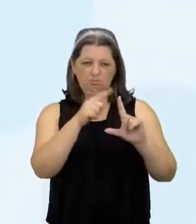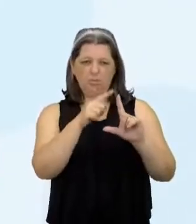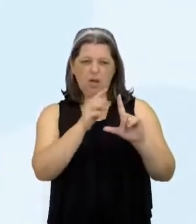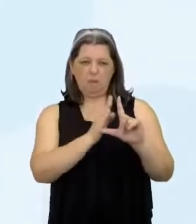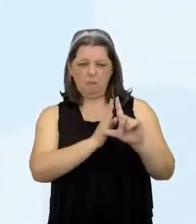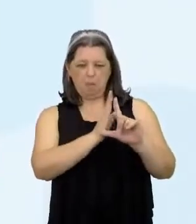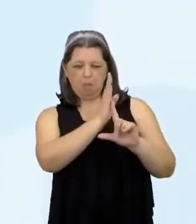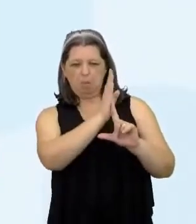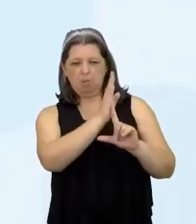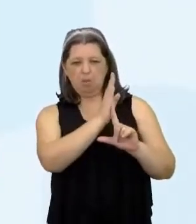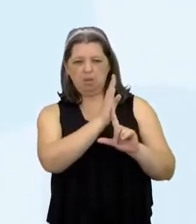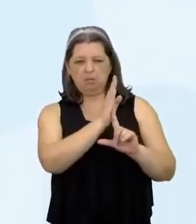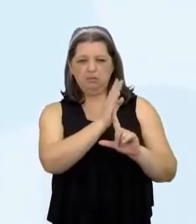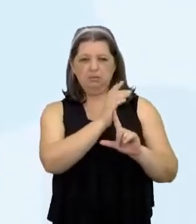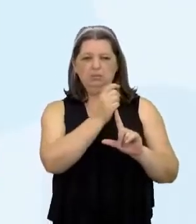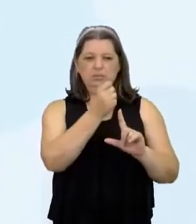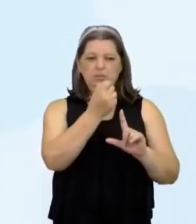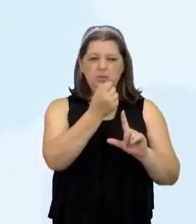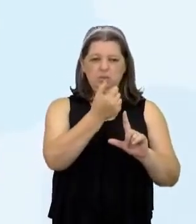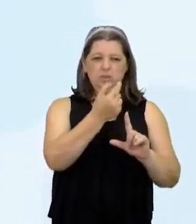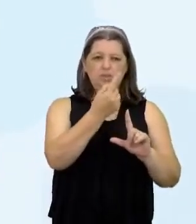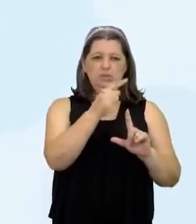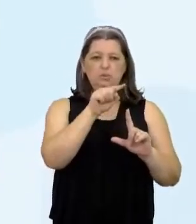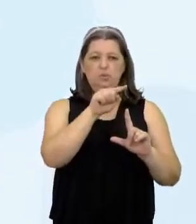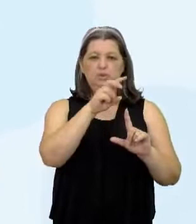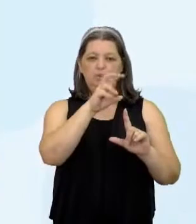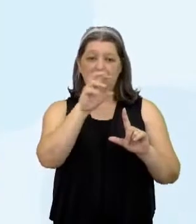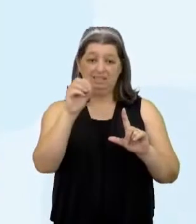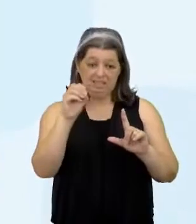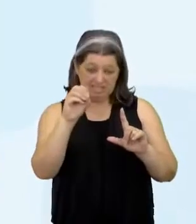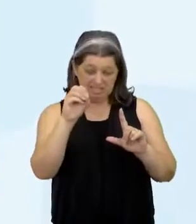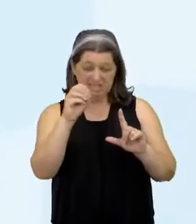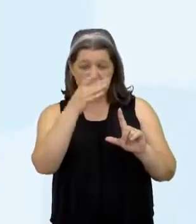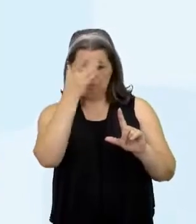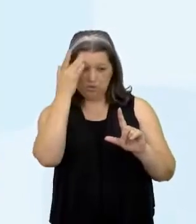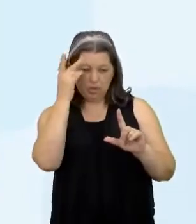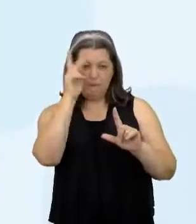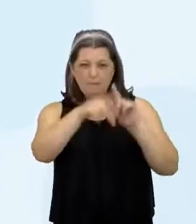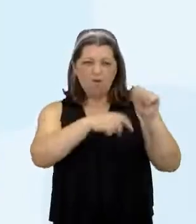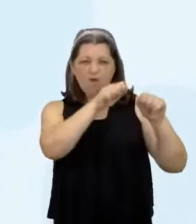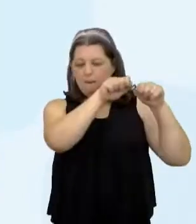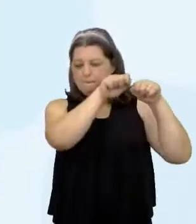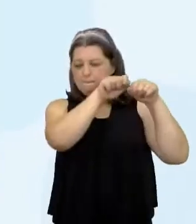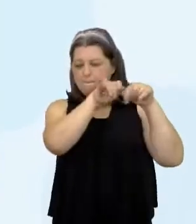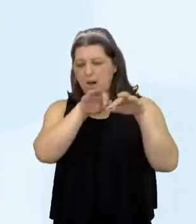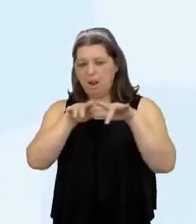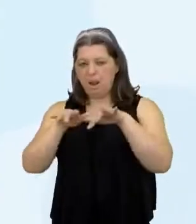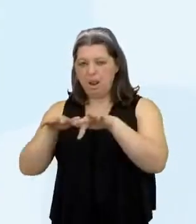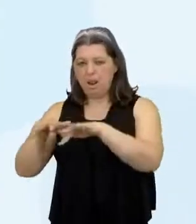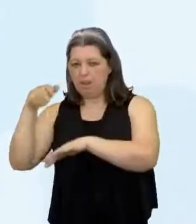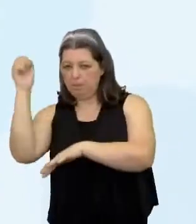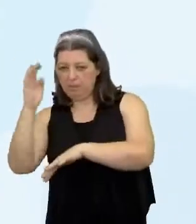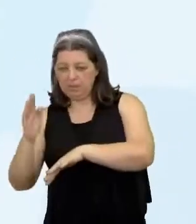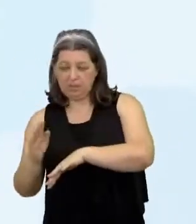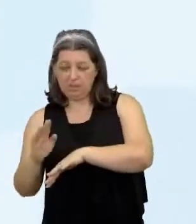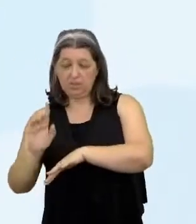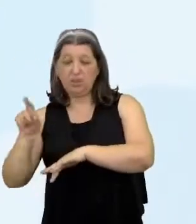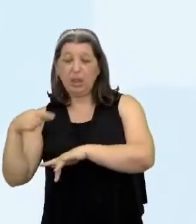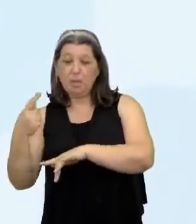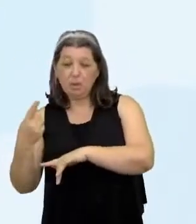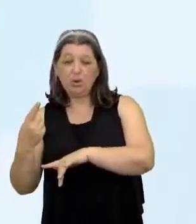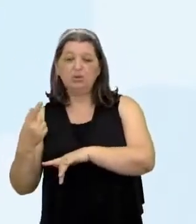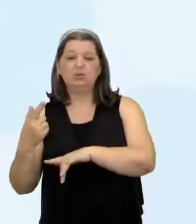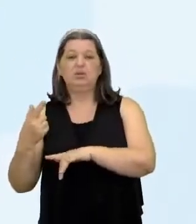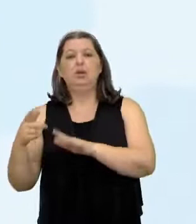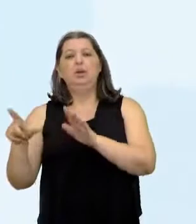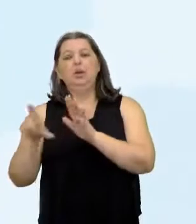A mais de um milhão e meio né De população vindo aqui para o Brasil E aí vai diminuindo Principalmente por